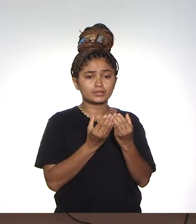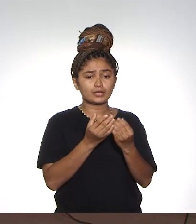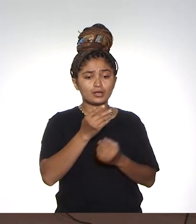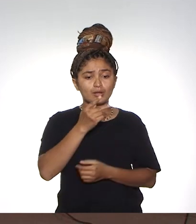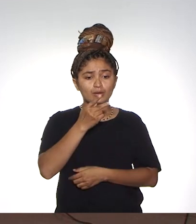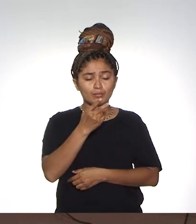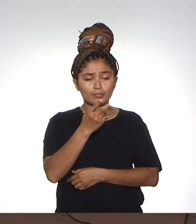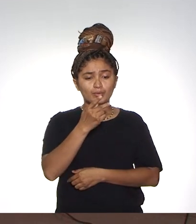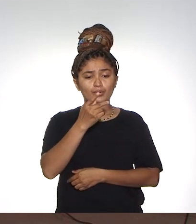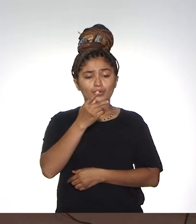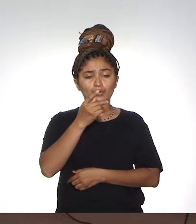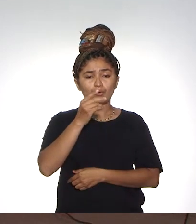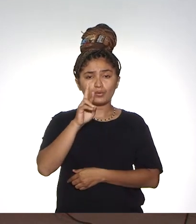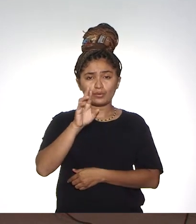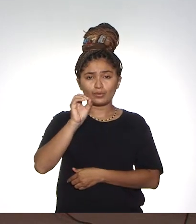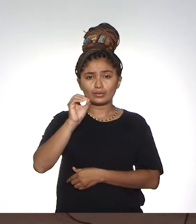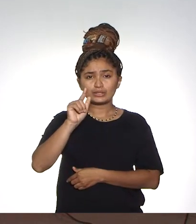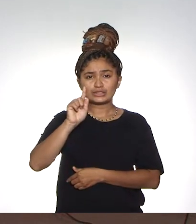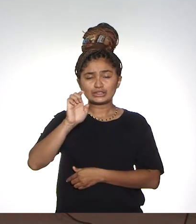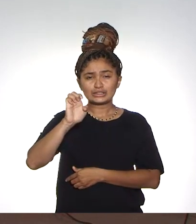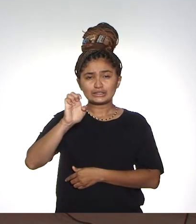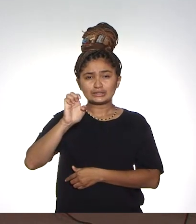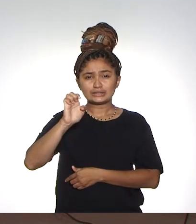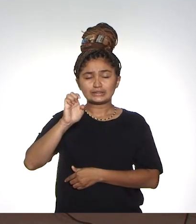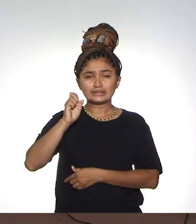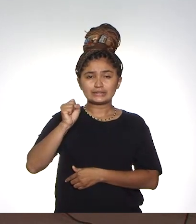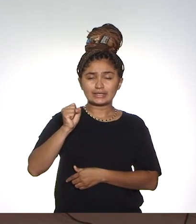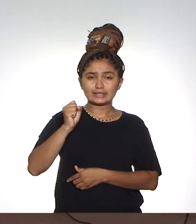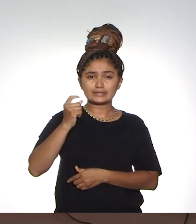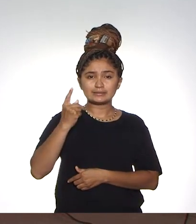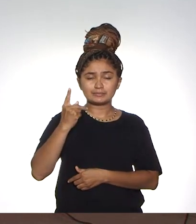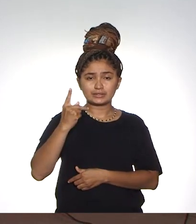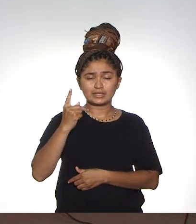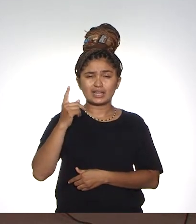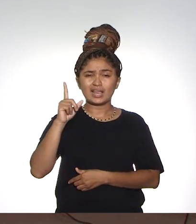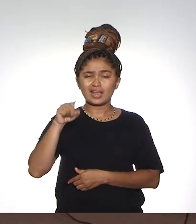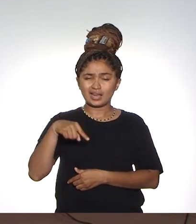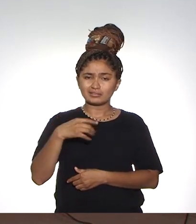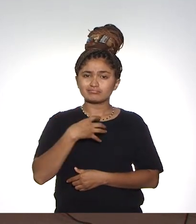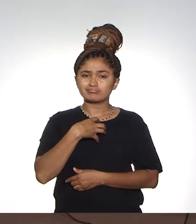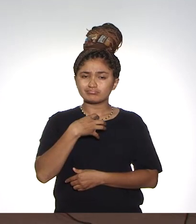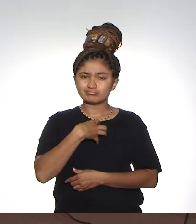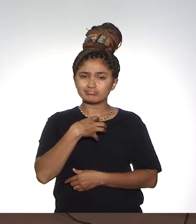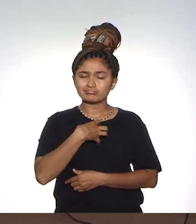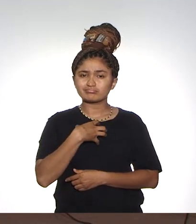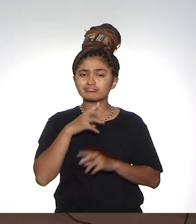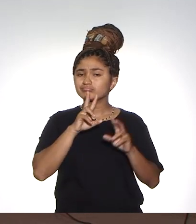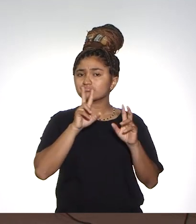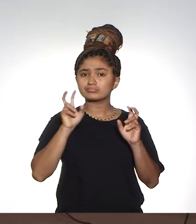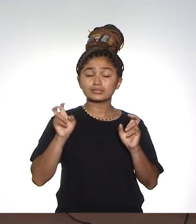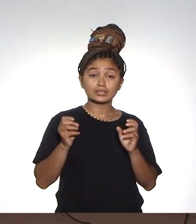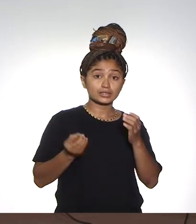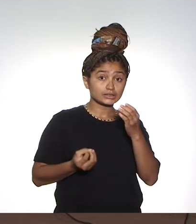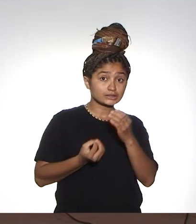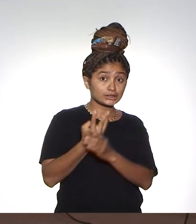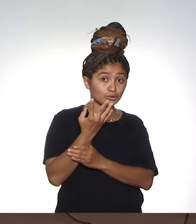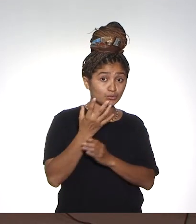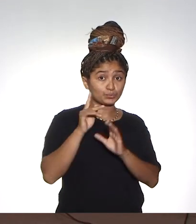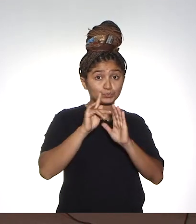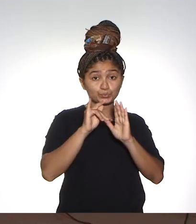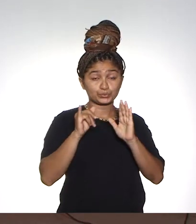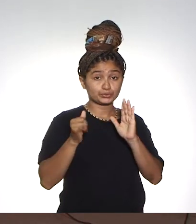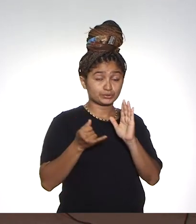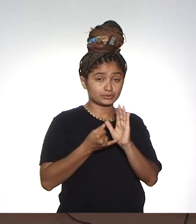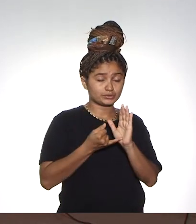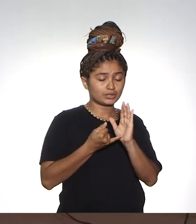Progesp, a Proreitoria de Gestão de Pessoas, ela é sensível a essa temática, criou o